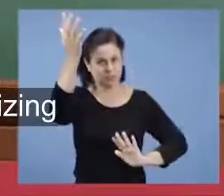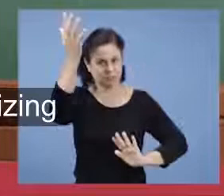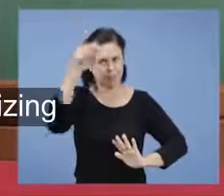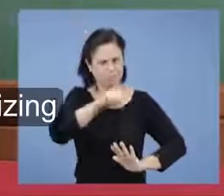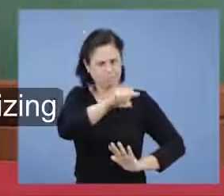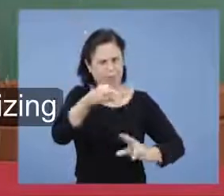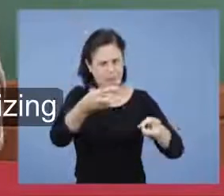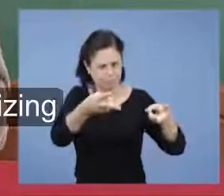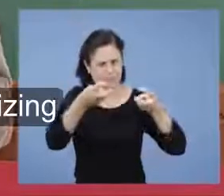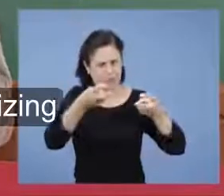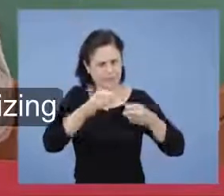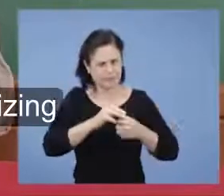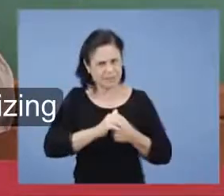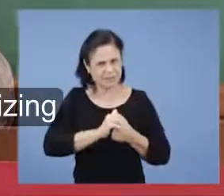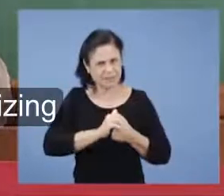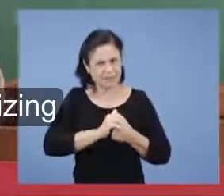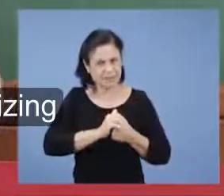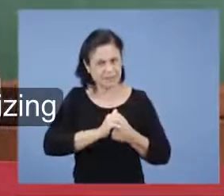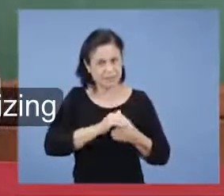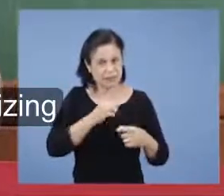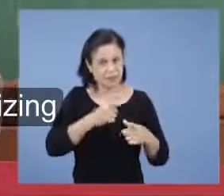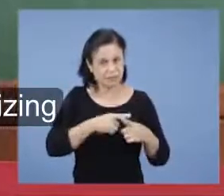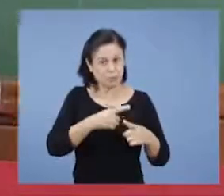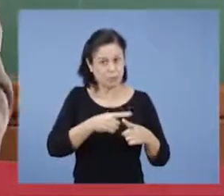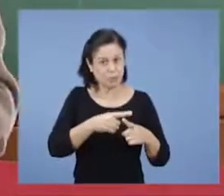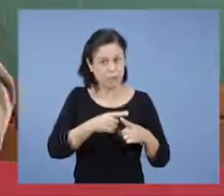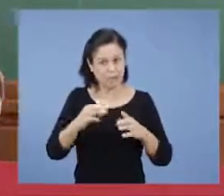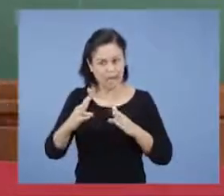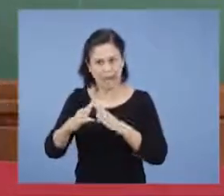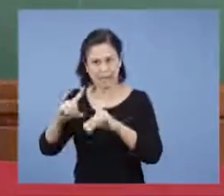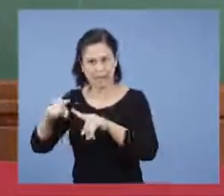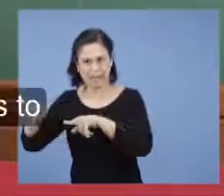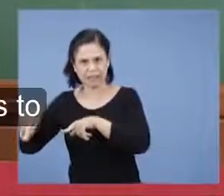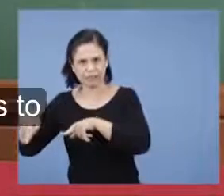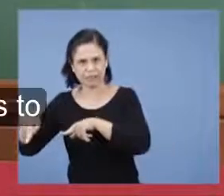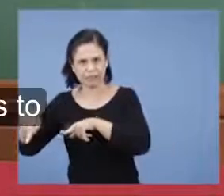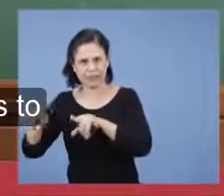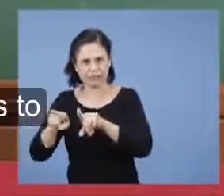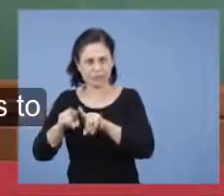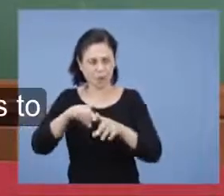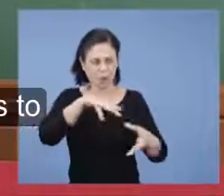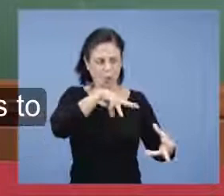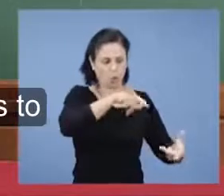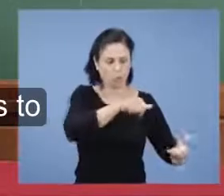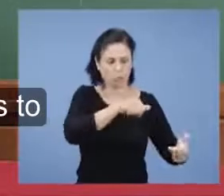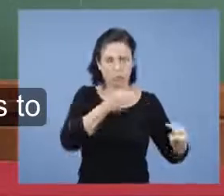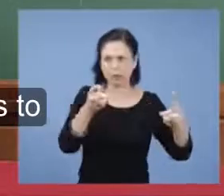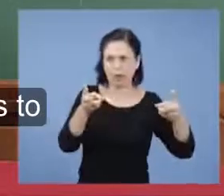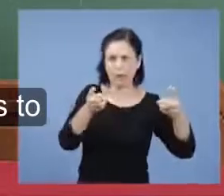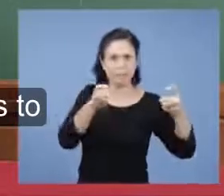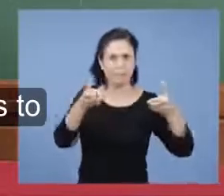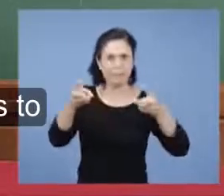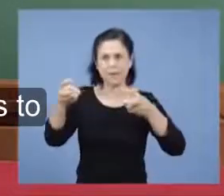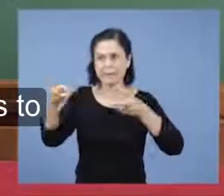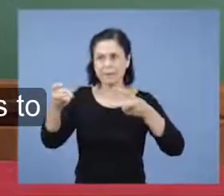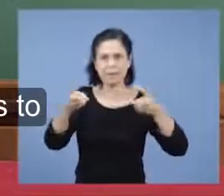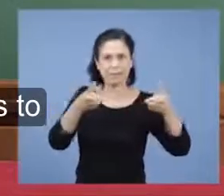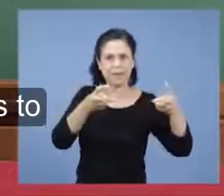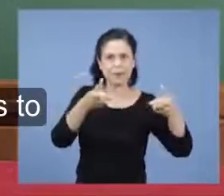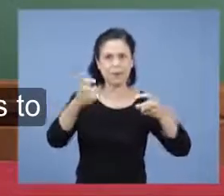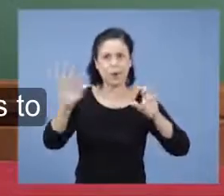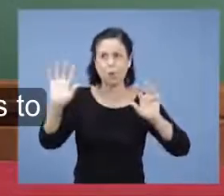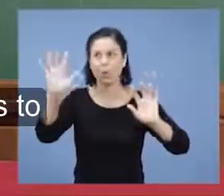mundo estão se apercebendo dos sinais visíveis,